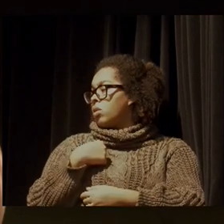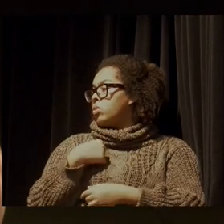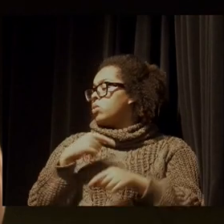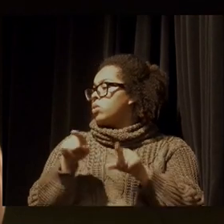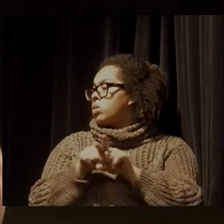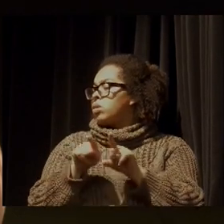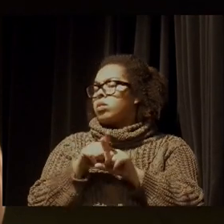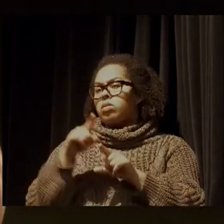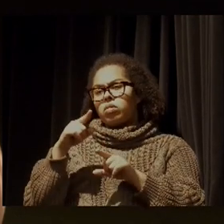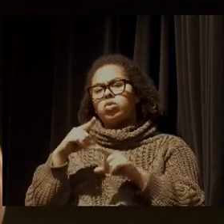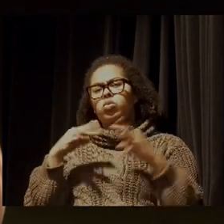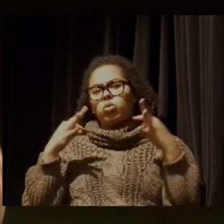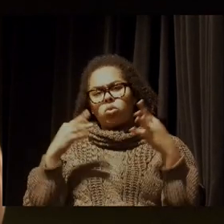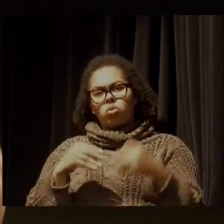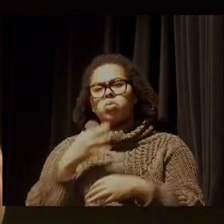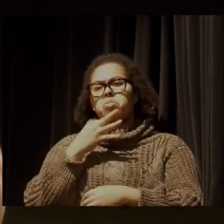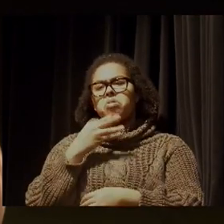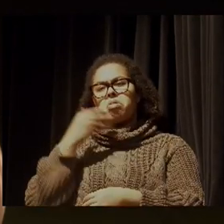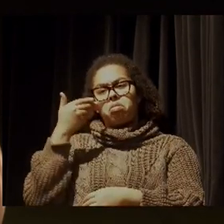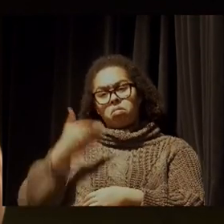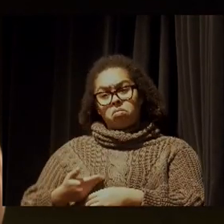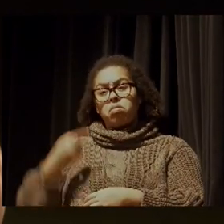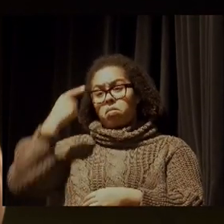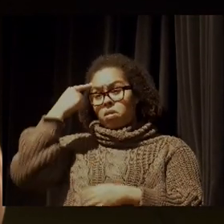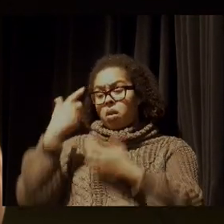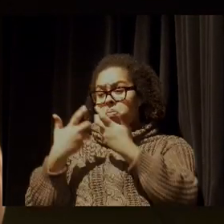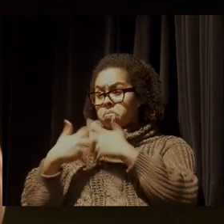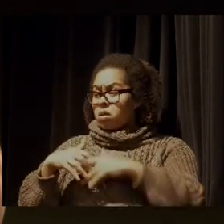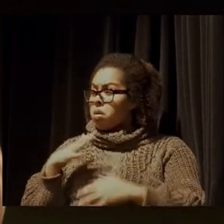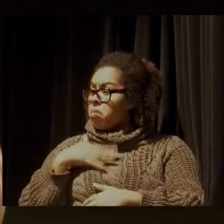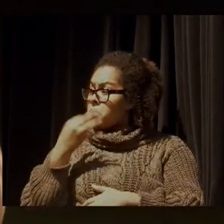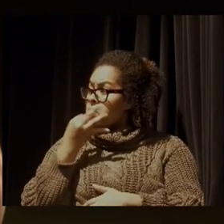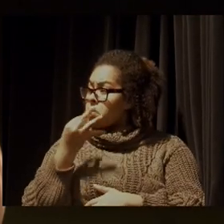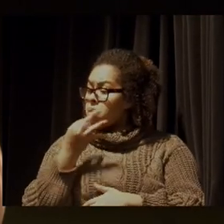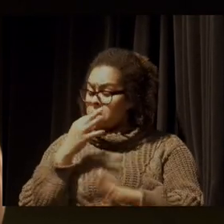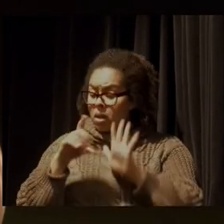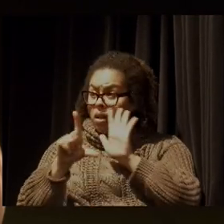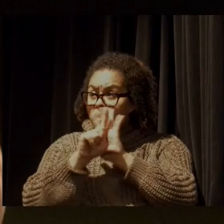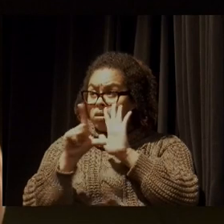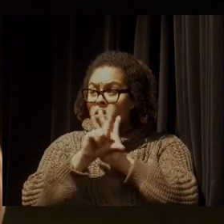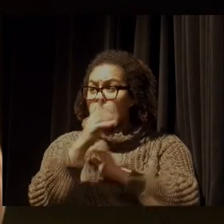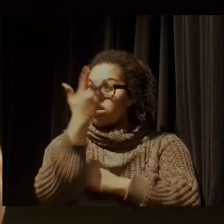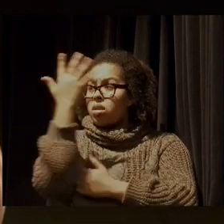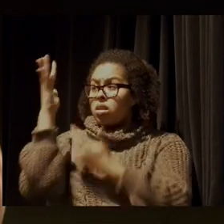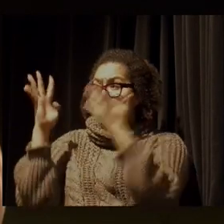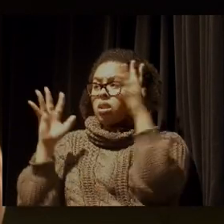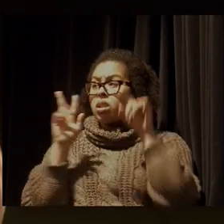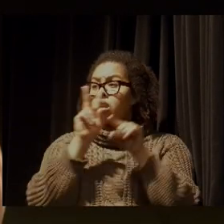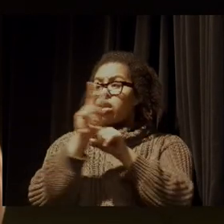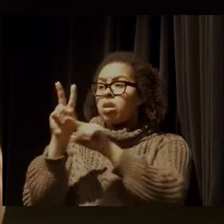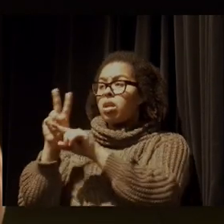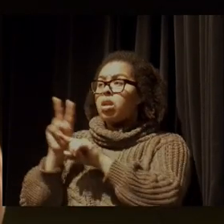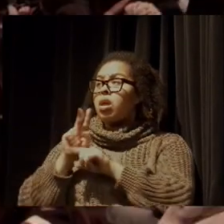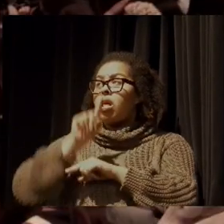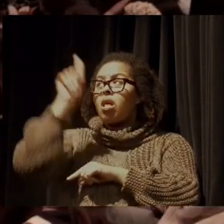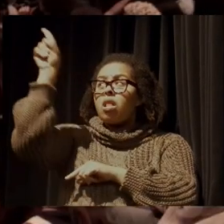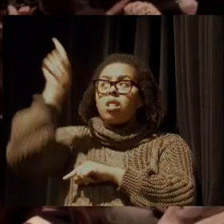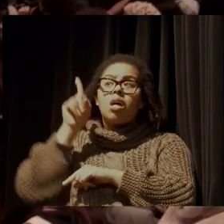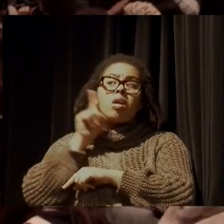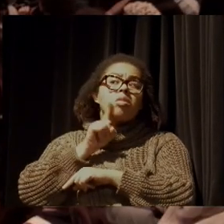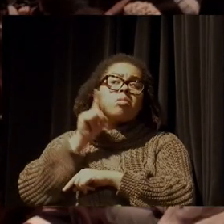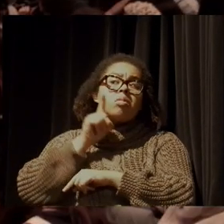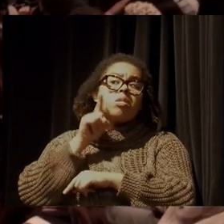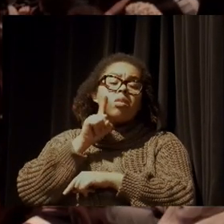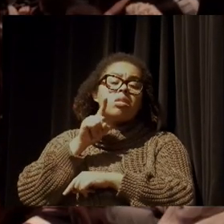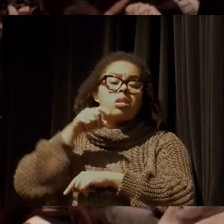todos me conhecem, sabem como eu penso, a legislação ambiental americana começou com o Nixon nos Estados Unidos.